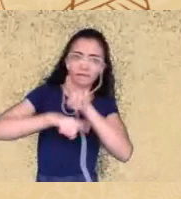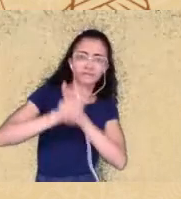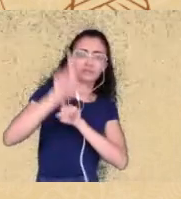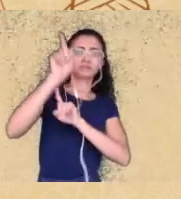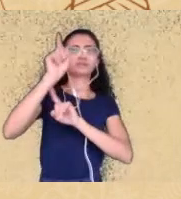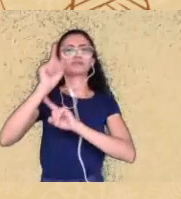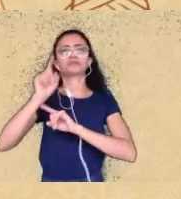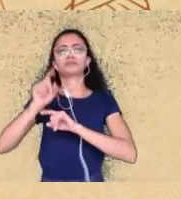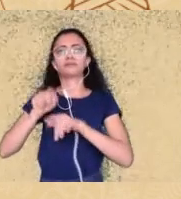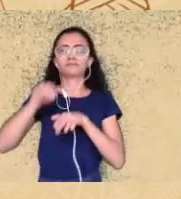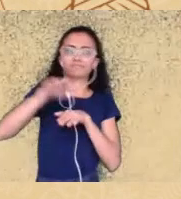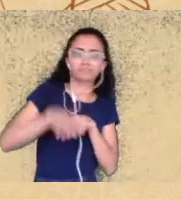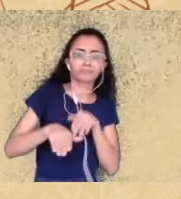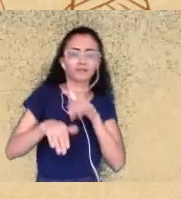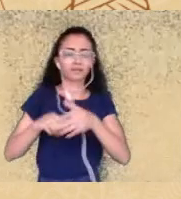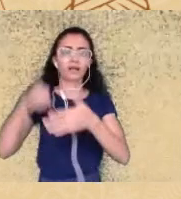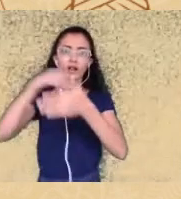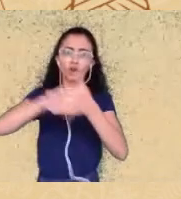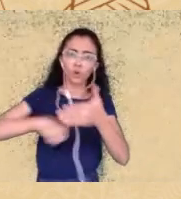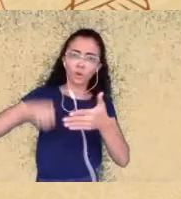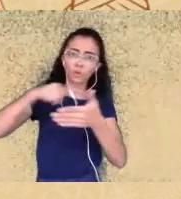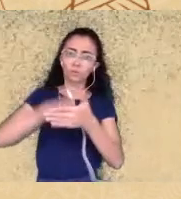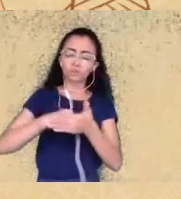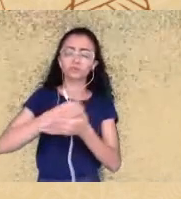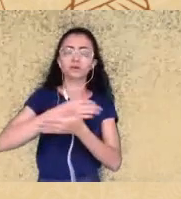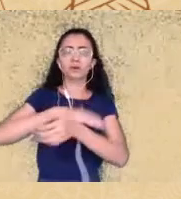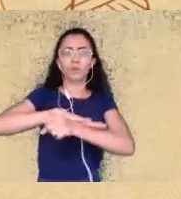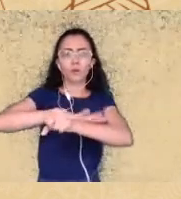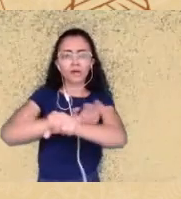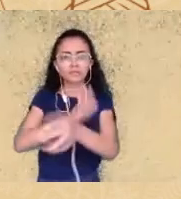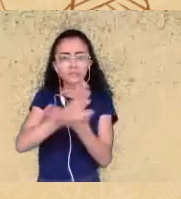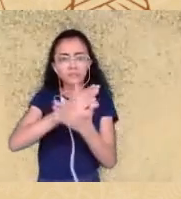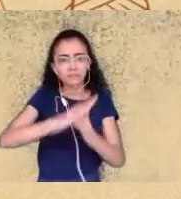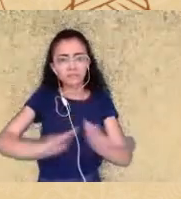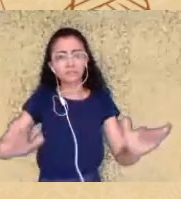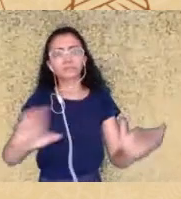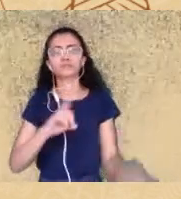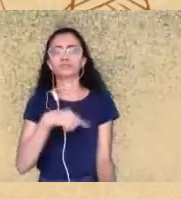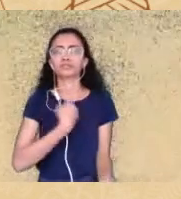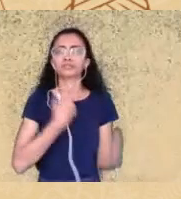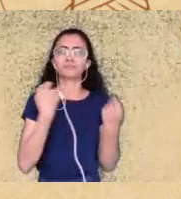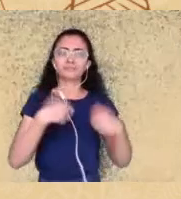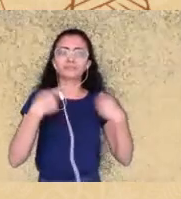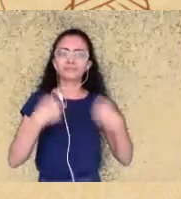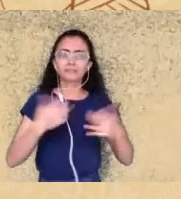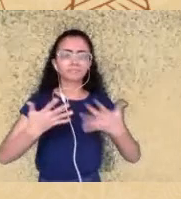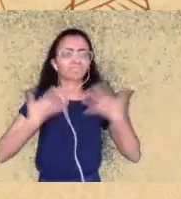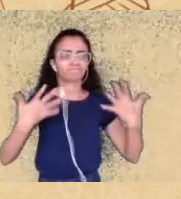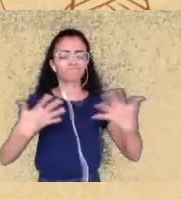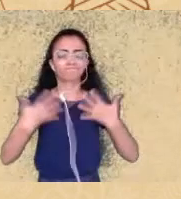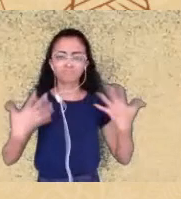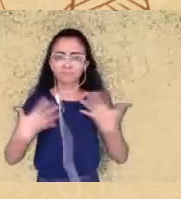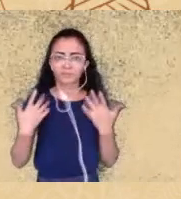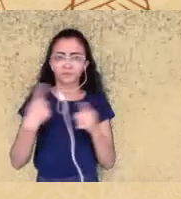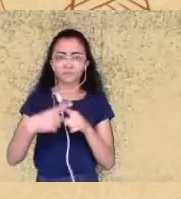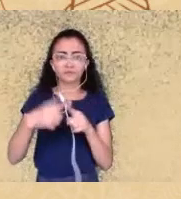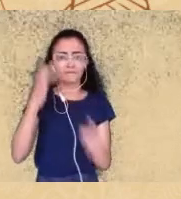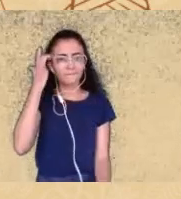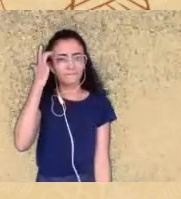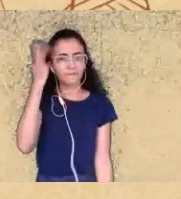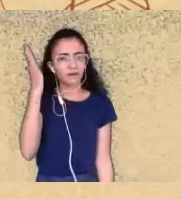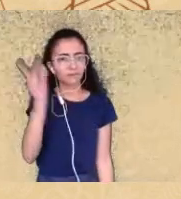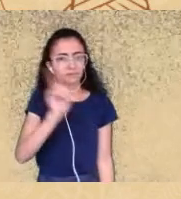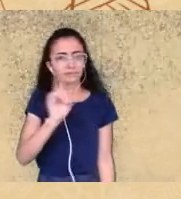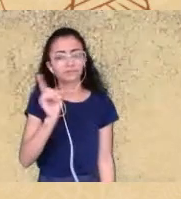nessa luta contra o racismo a gente precisa vibrar porque não tem sido fácil e todo mundo